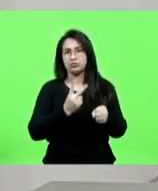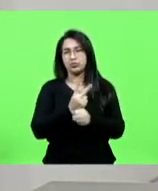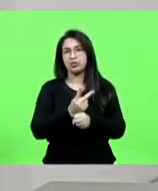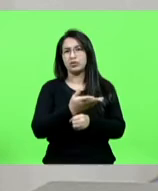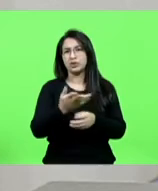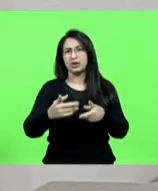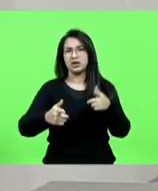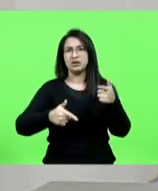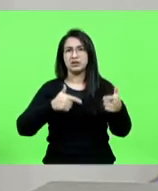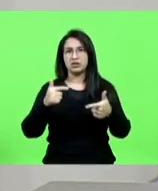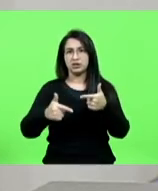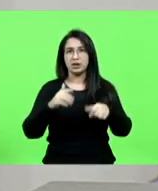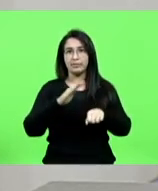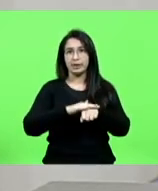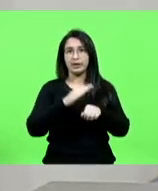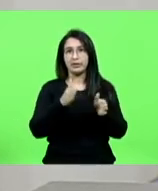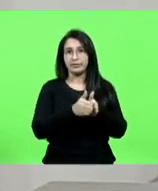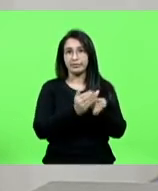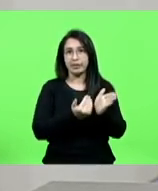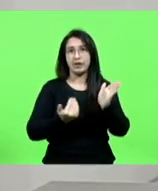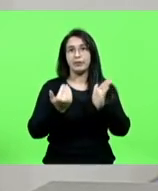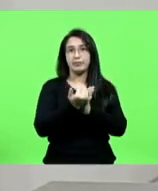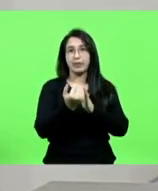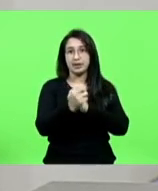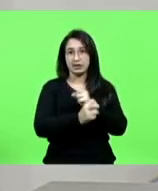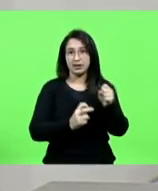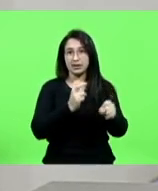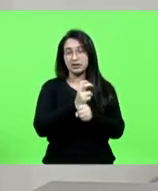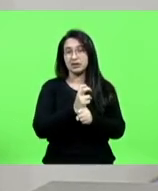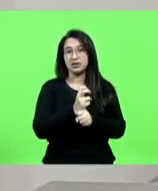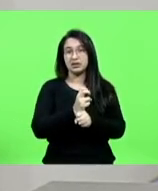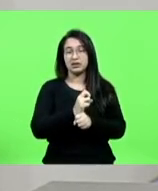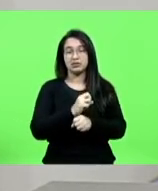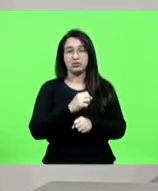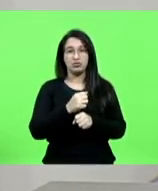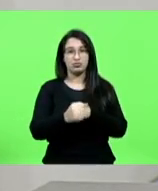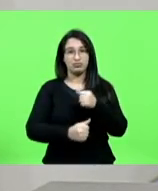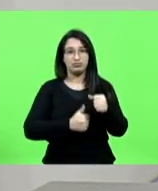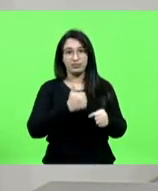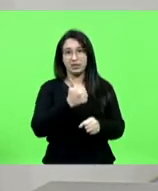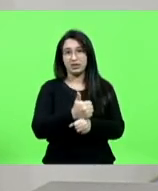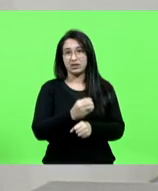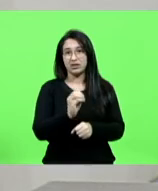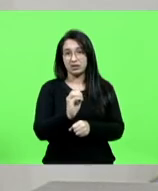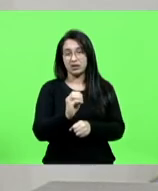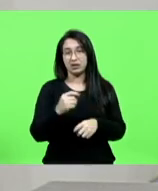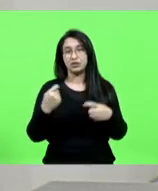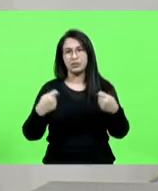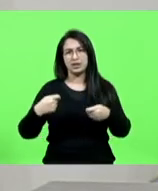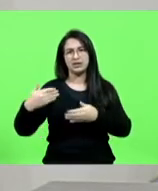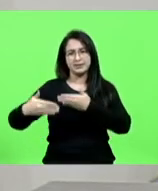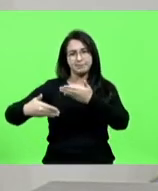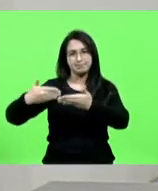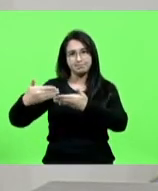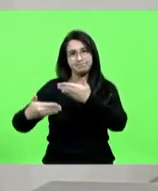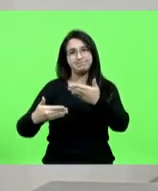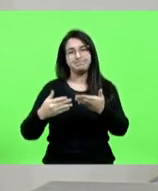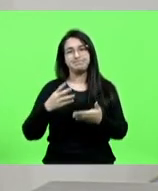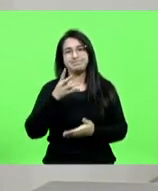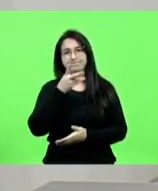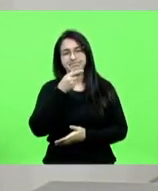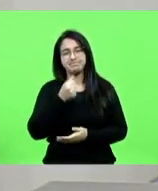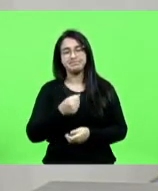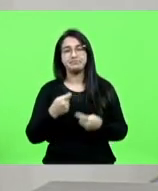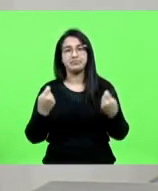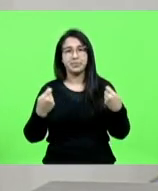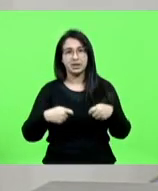mais cinco dez anos tem que ter uma transição é possível acertar e é necessário